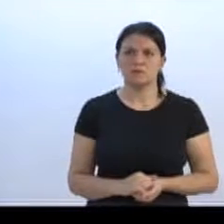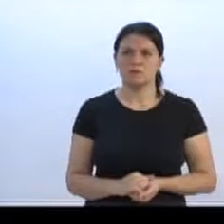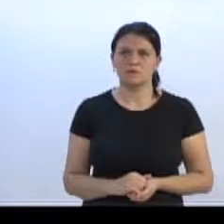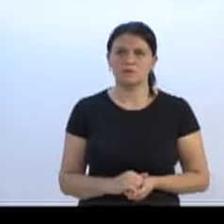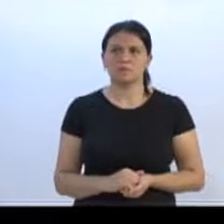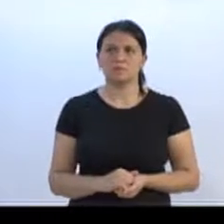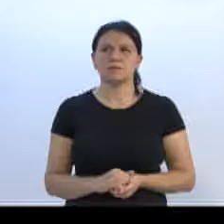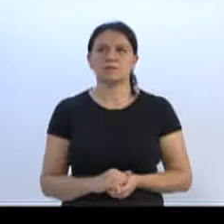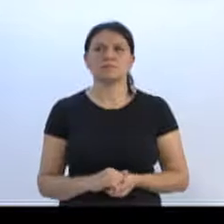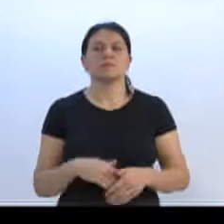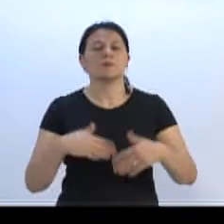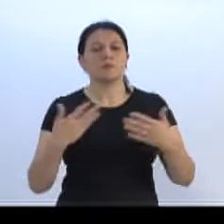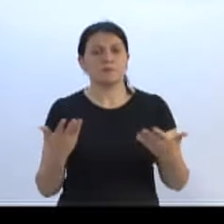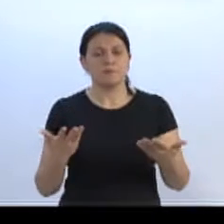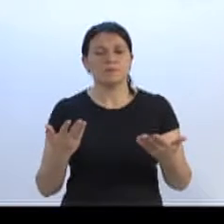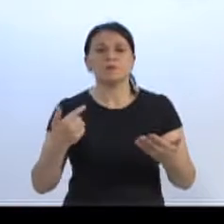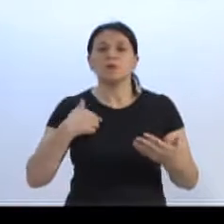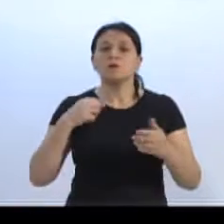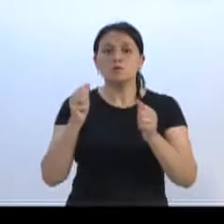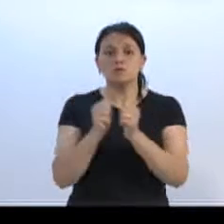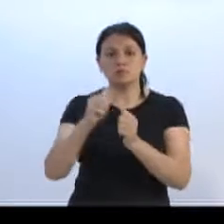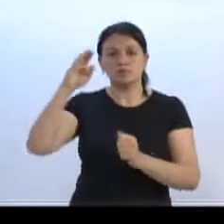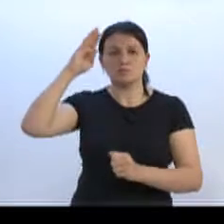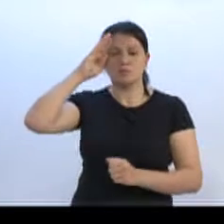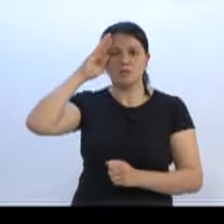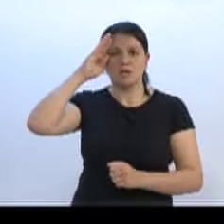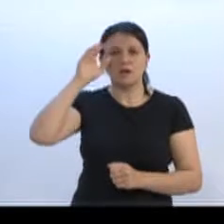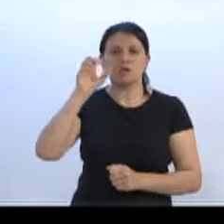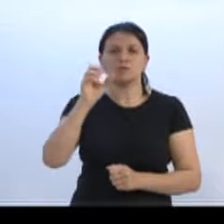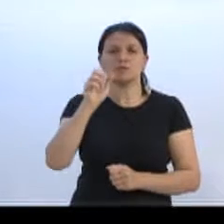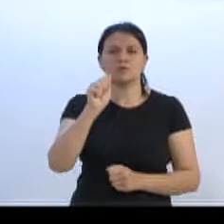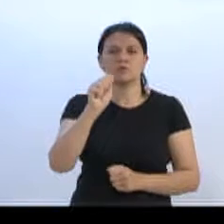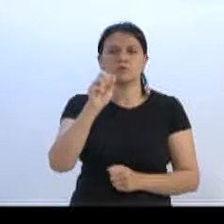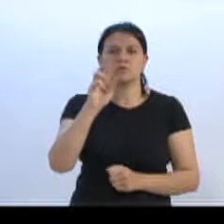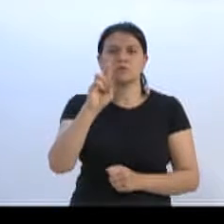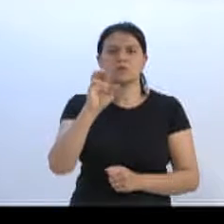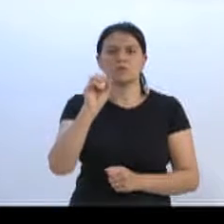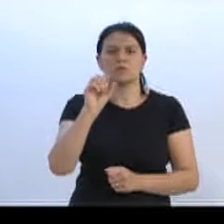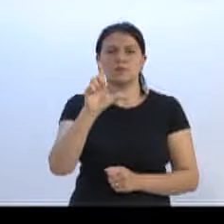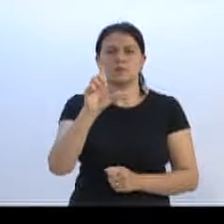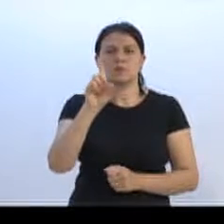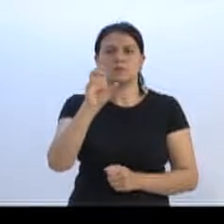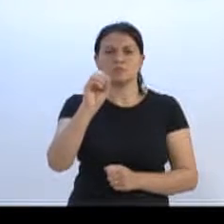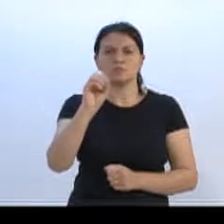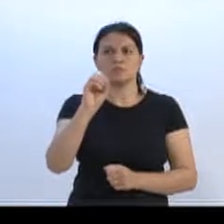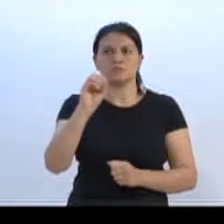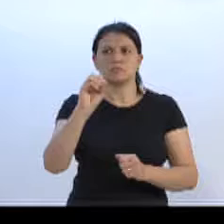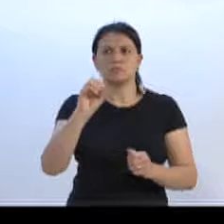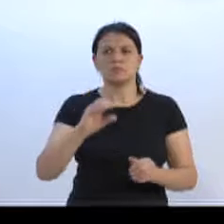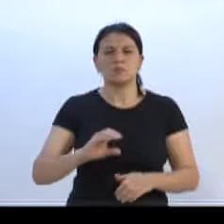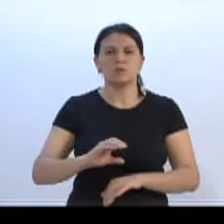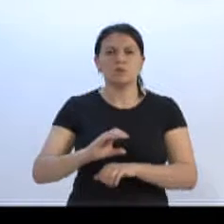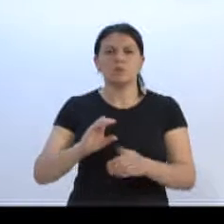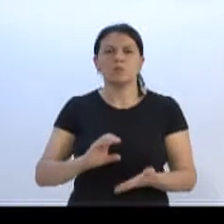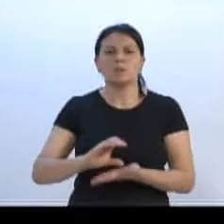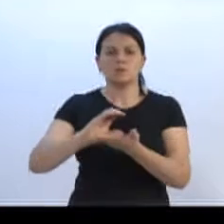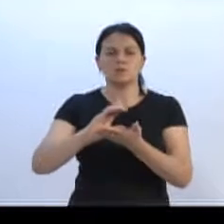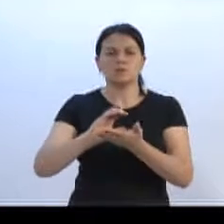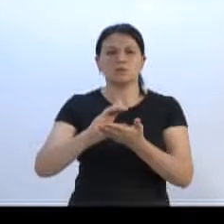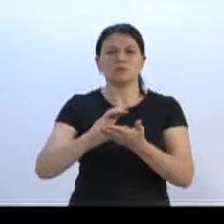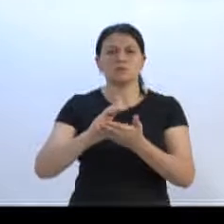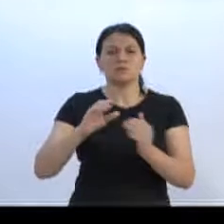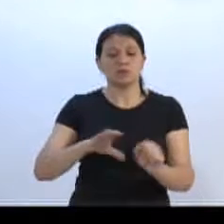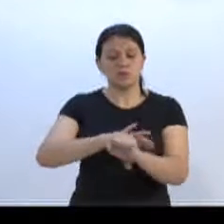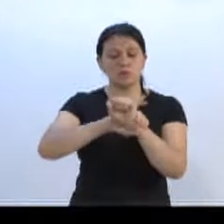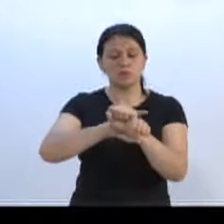Olá pessoal, estou aqui com o comandante Araújo Gomes, que é o presidente do Conselho Superior de Segurança Pública aqui de Santa Catarina. Nós